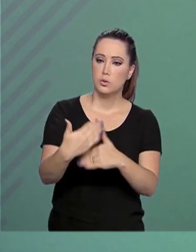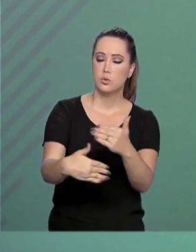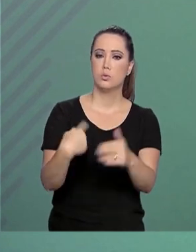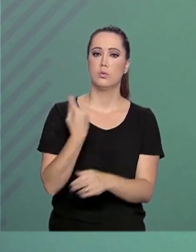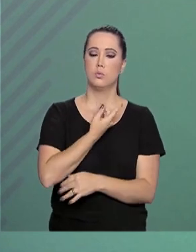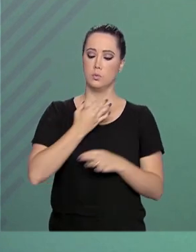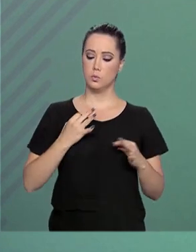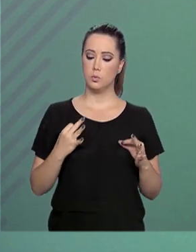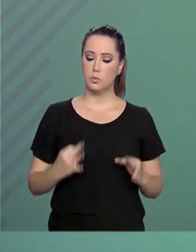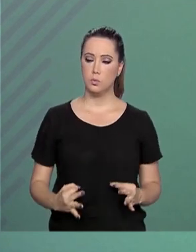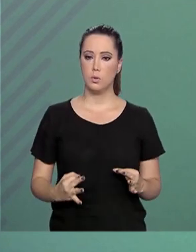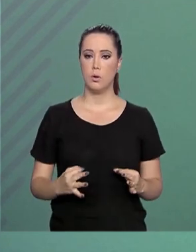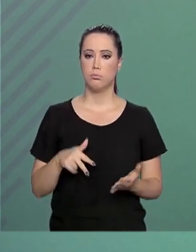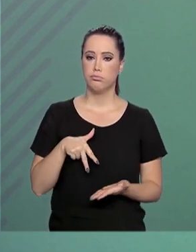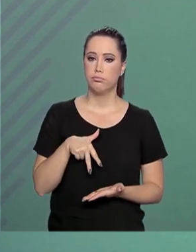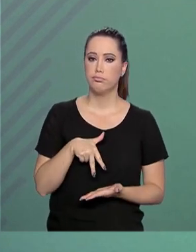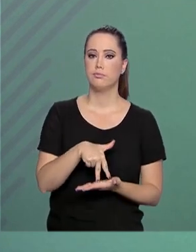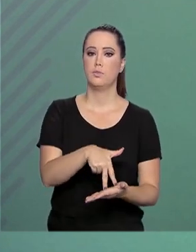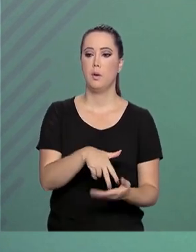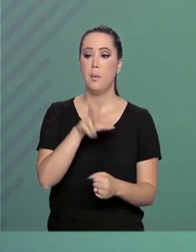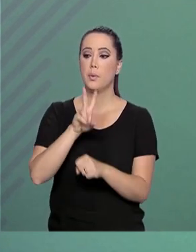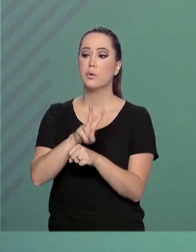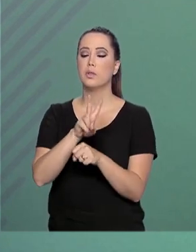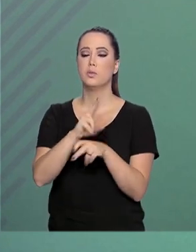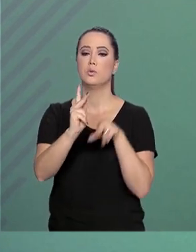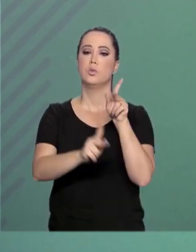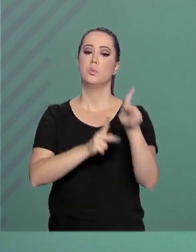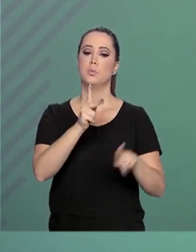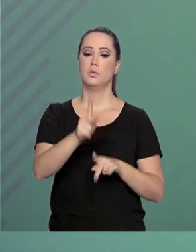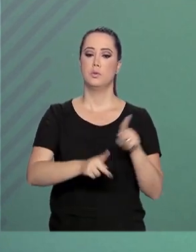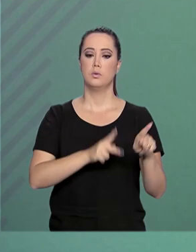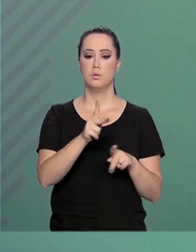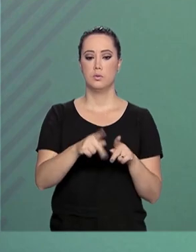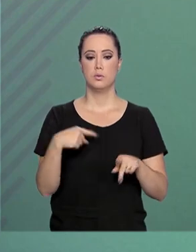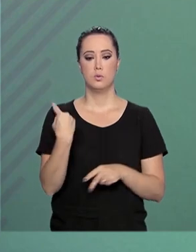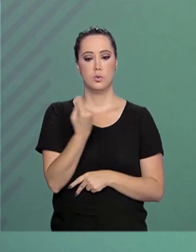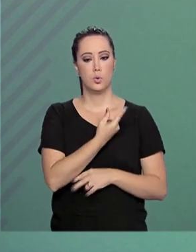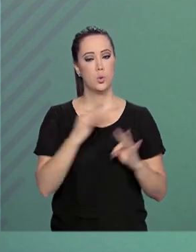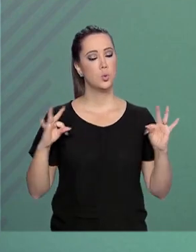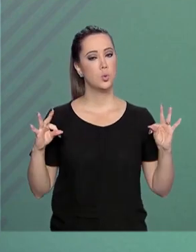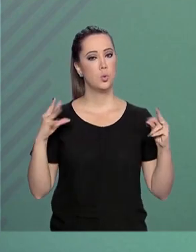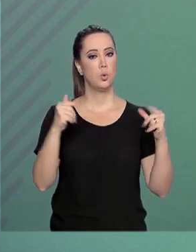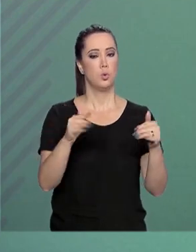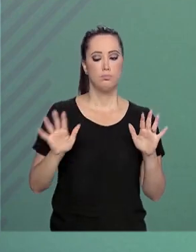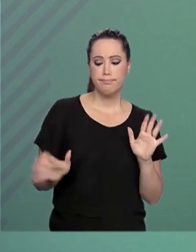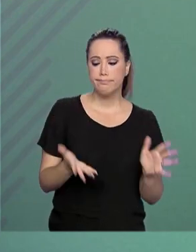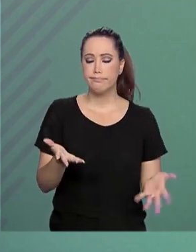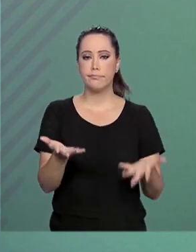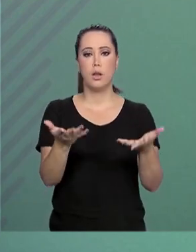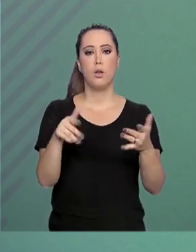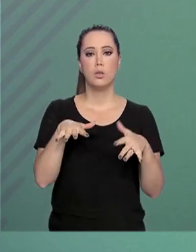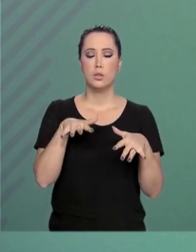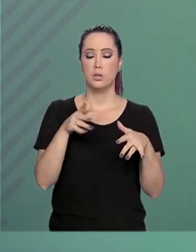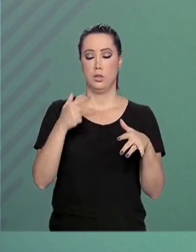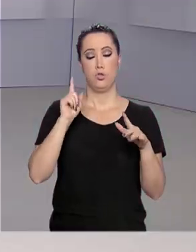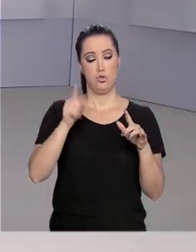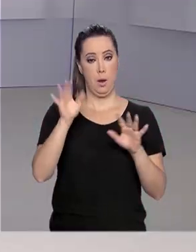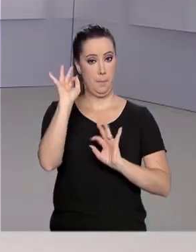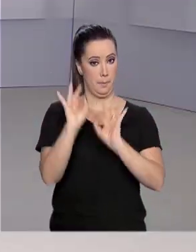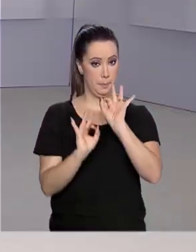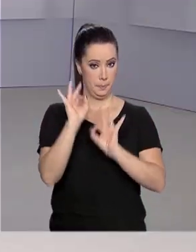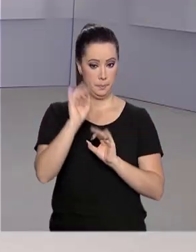prontos para proteger nossa população. Estamos todos mobilizados e preparados.